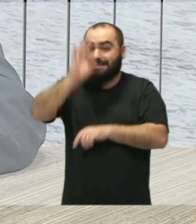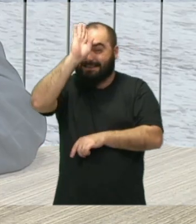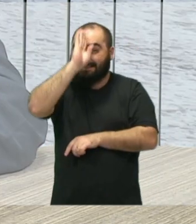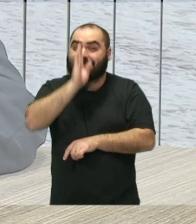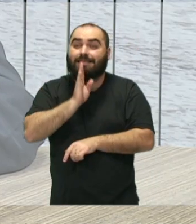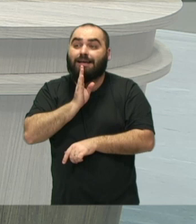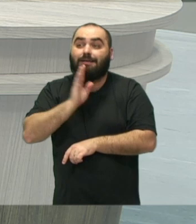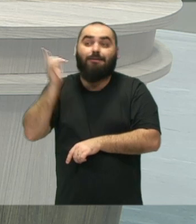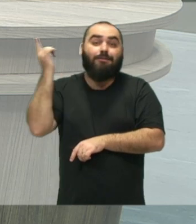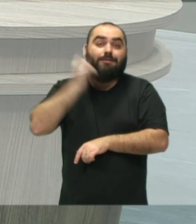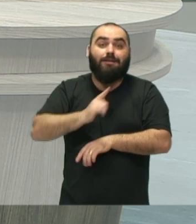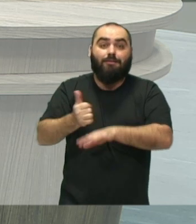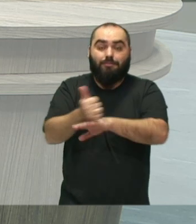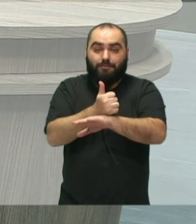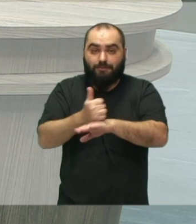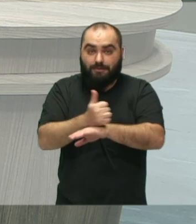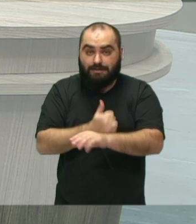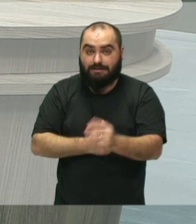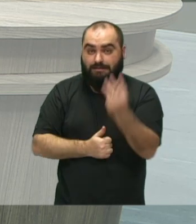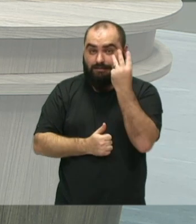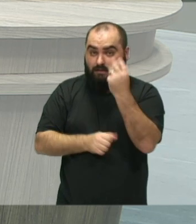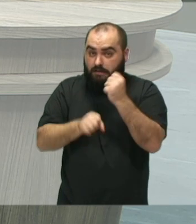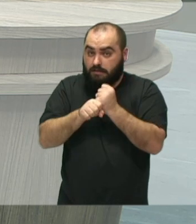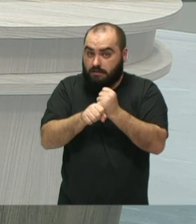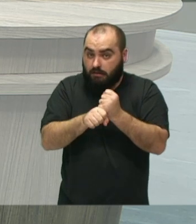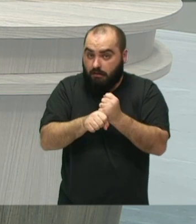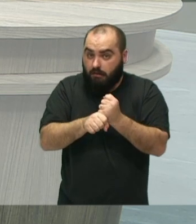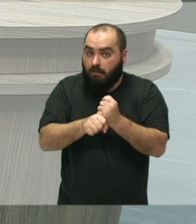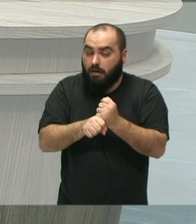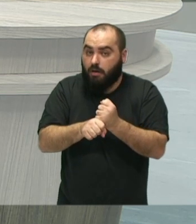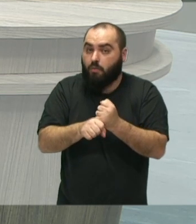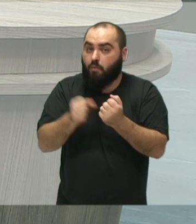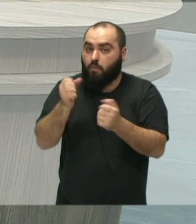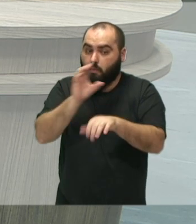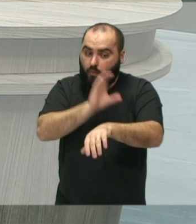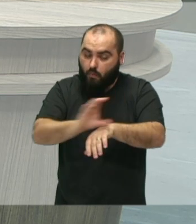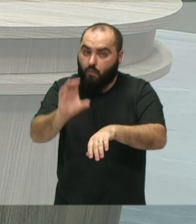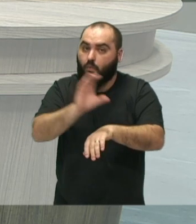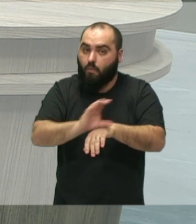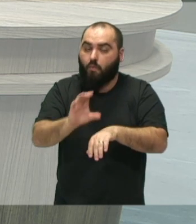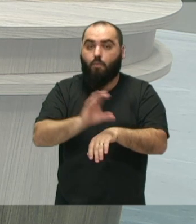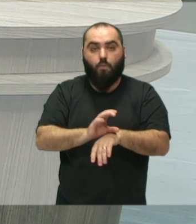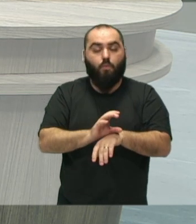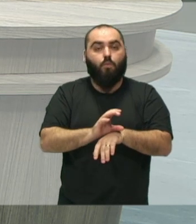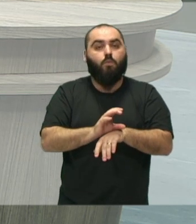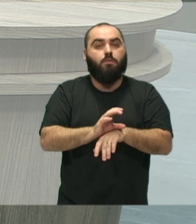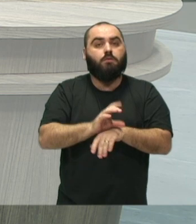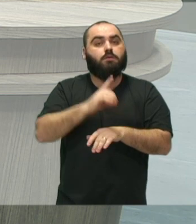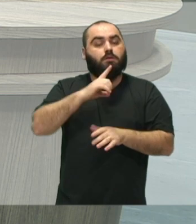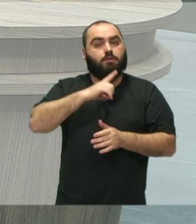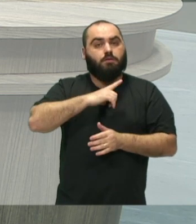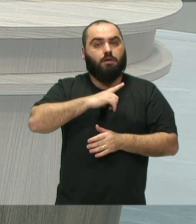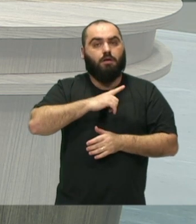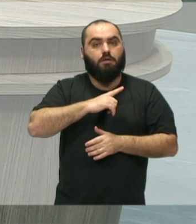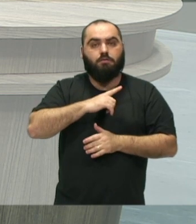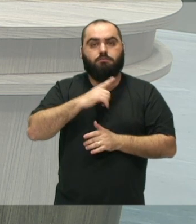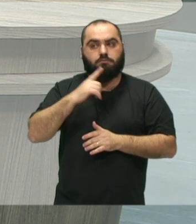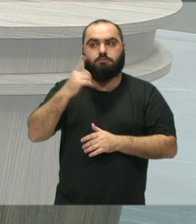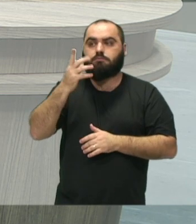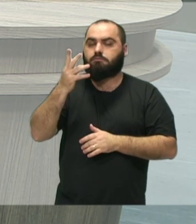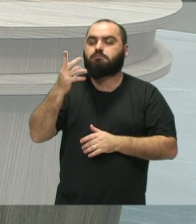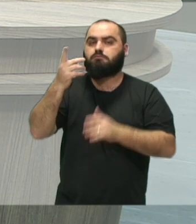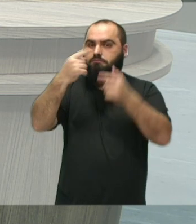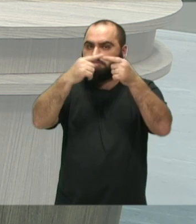profissionalização, mas são 3 anos de curso, curso, ou um curso de longevidade,